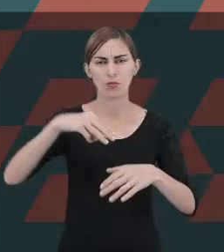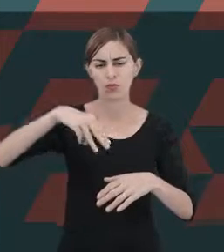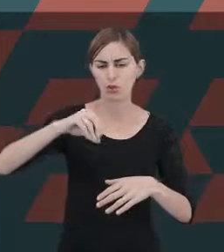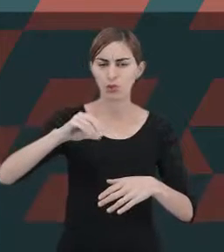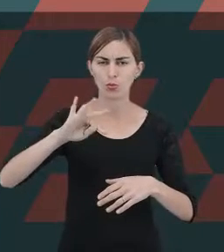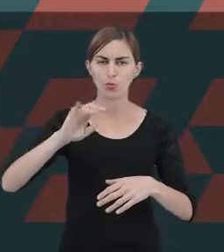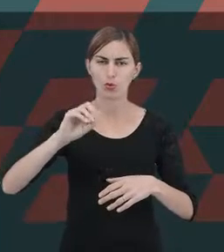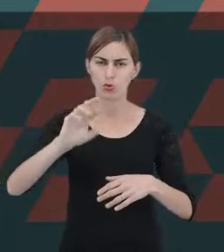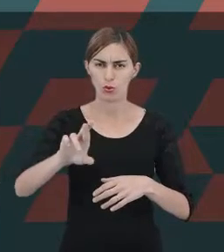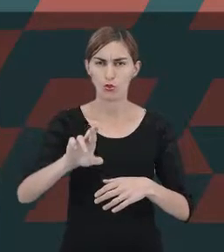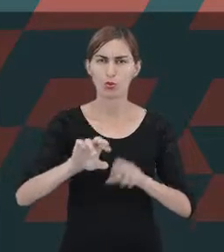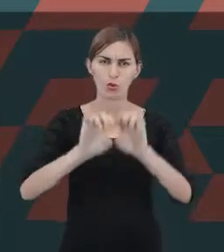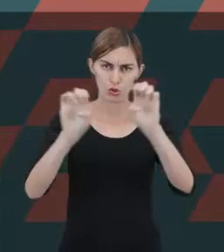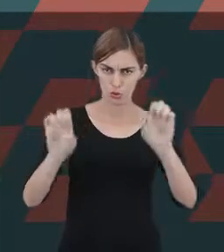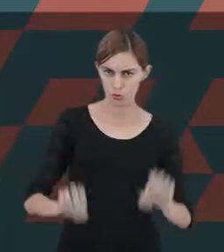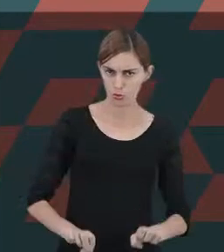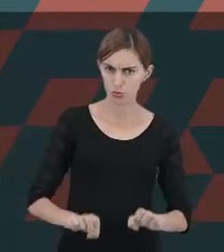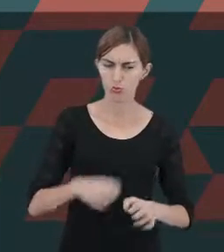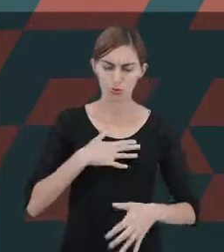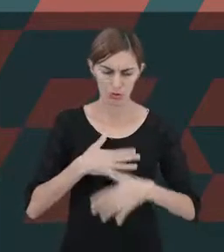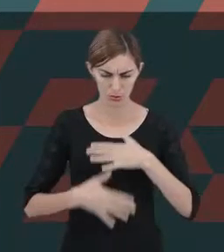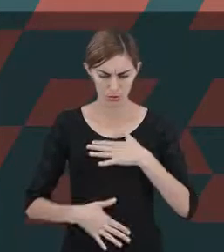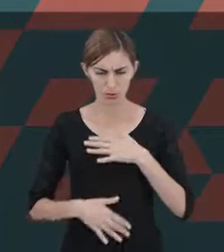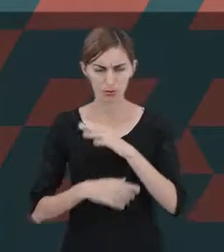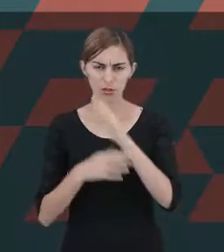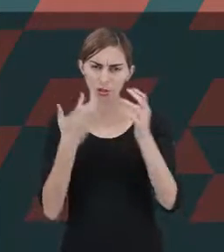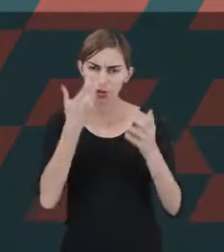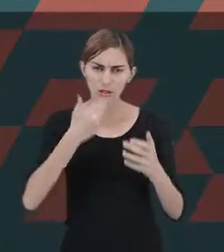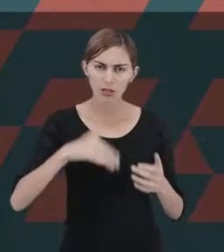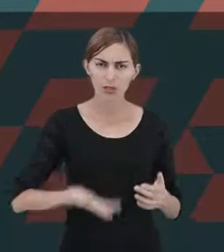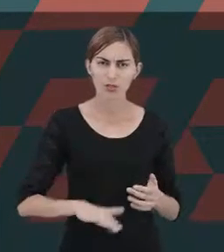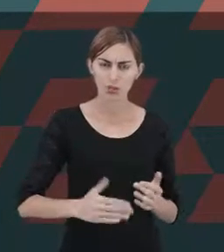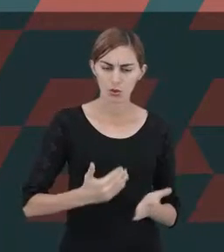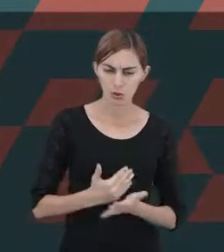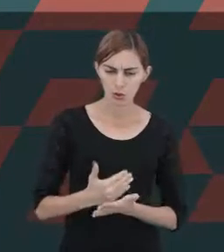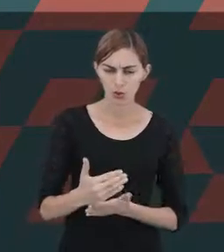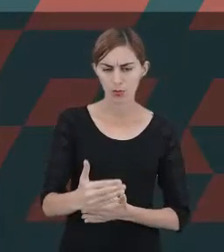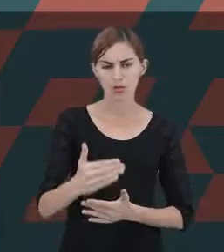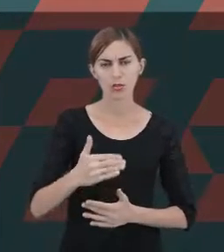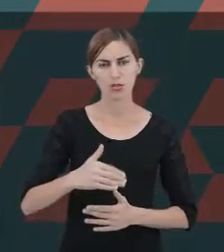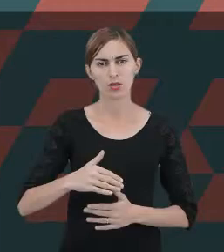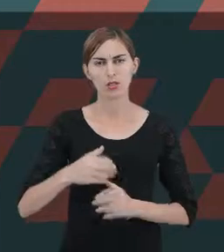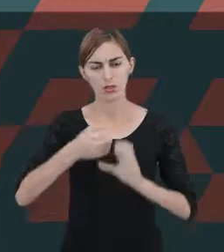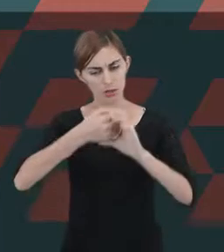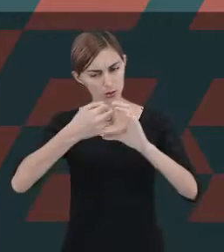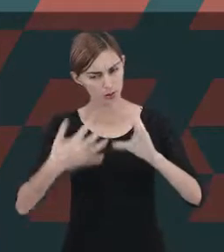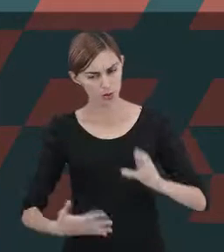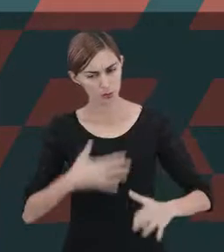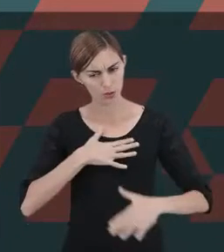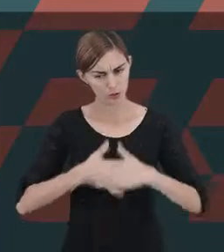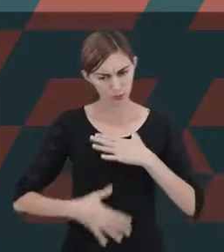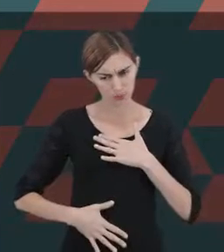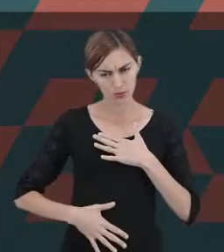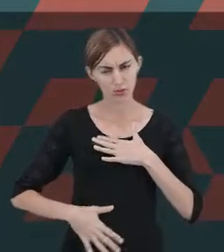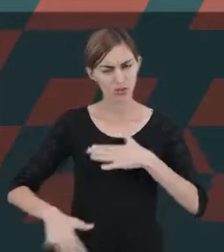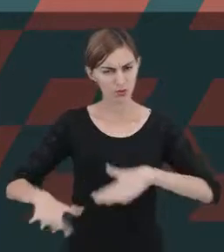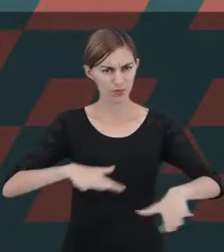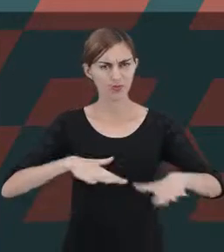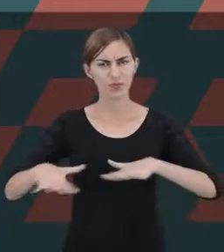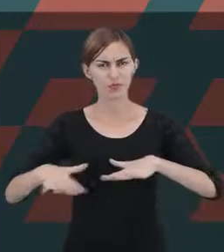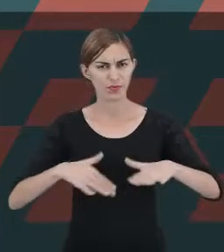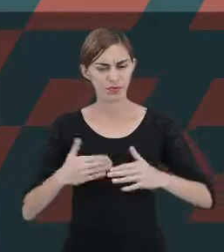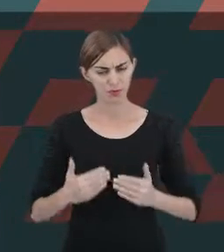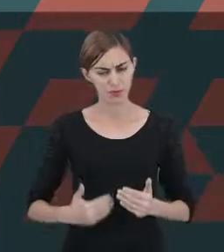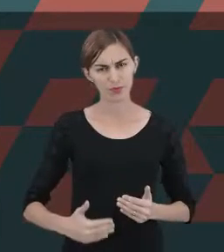estrutura físico-motora que a criança começa a desenvolver seus aspectos físicos e motor e consegue, a partir